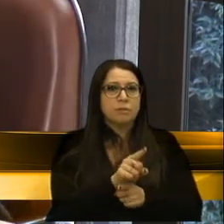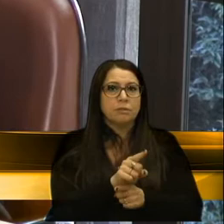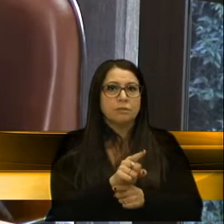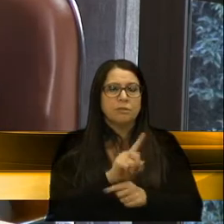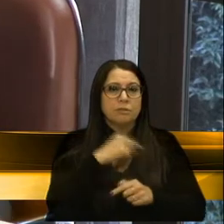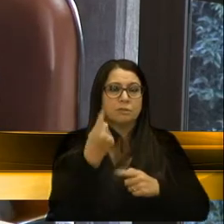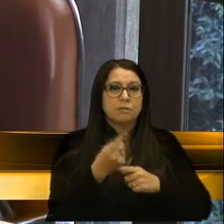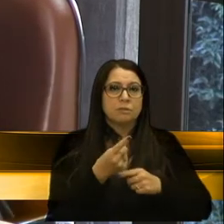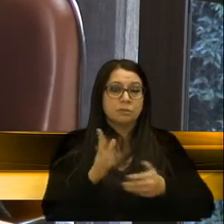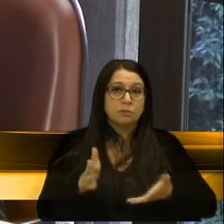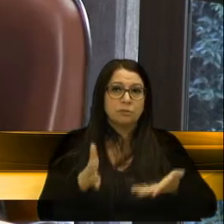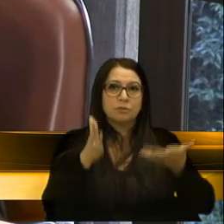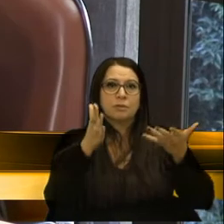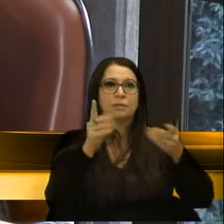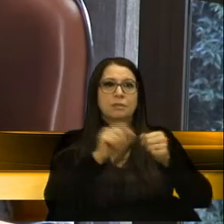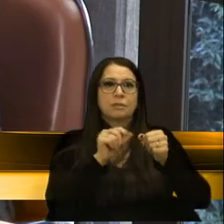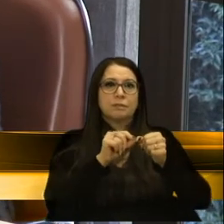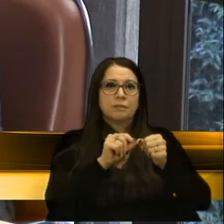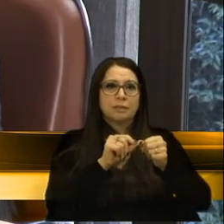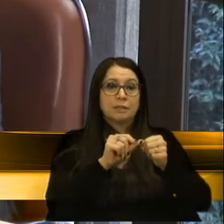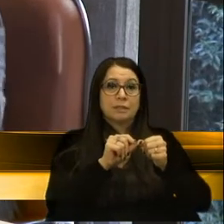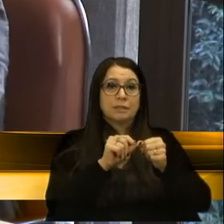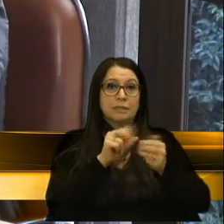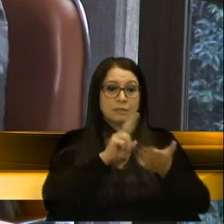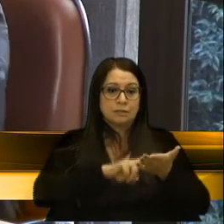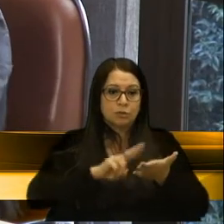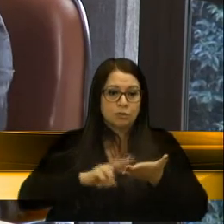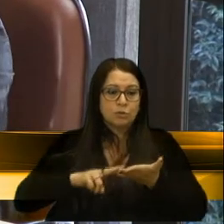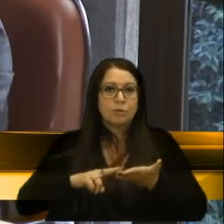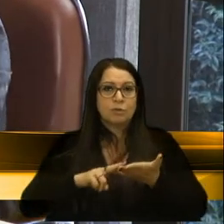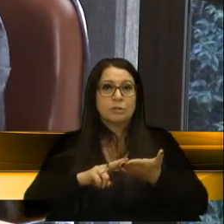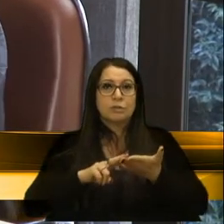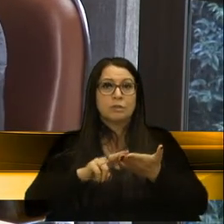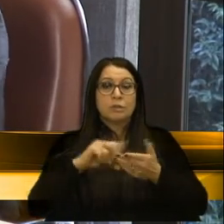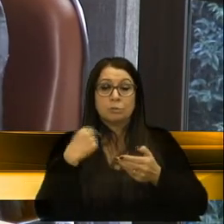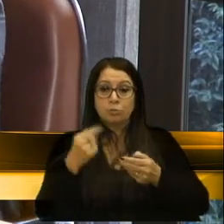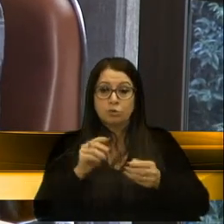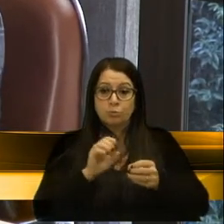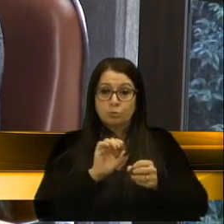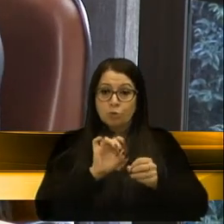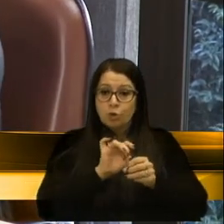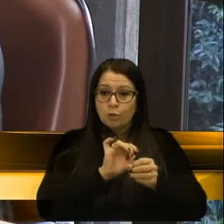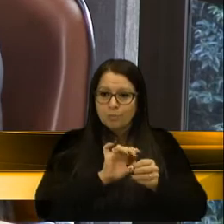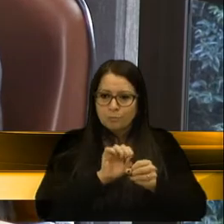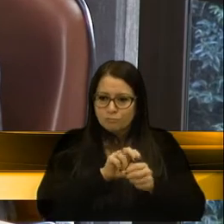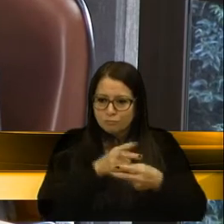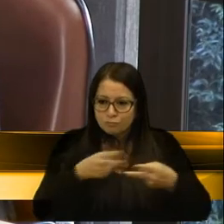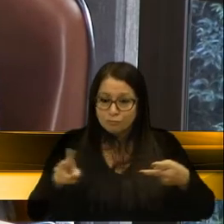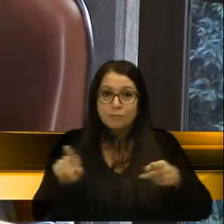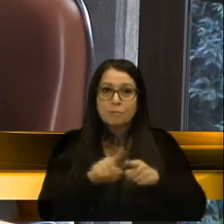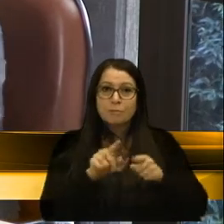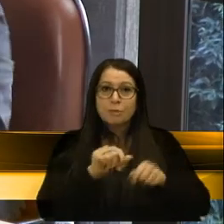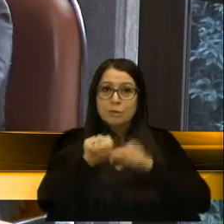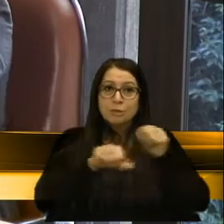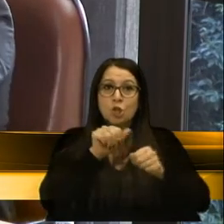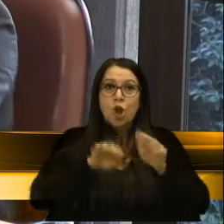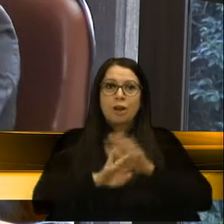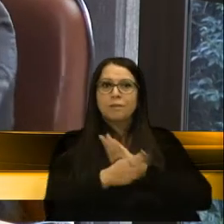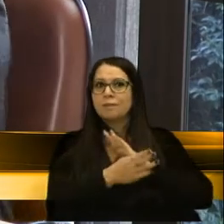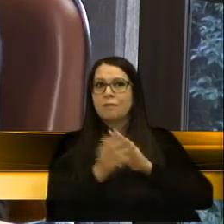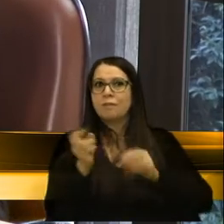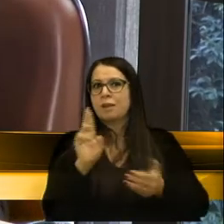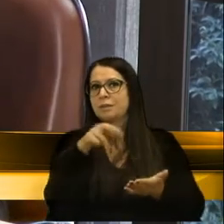alimente o que vem fazendo em termos de internação e números de contaminações, para que se adapte a essa nova realidade. Não se